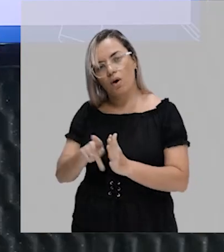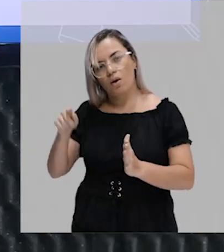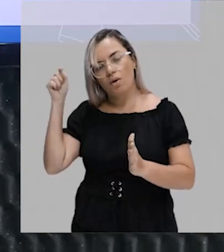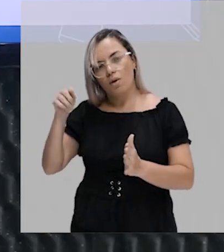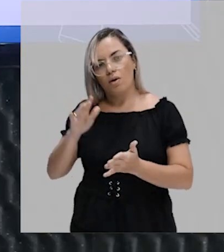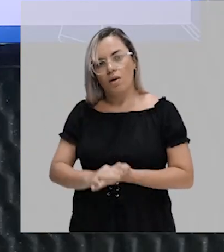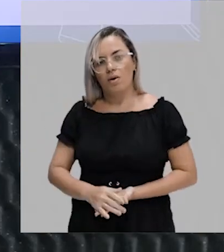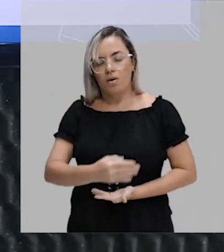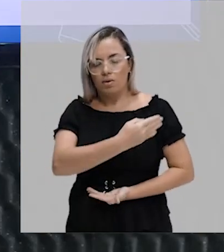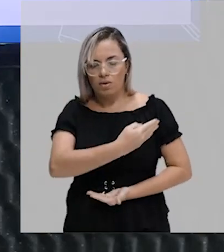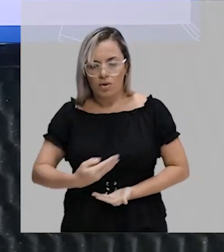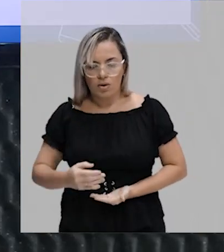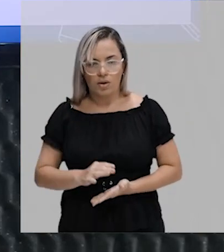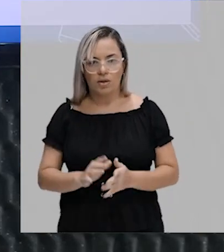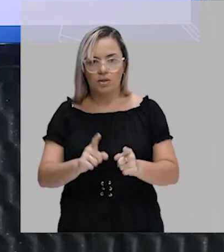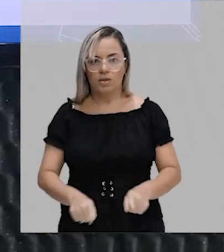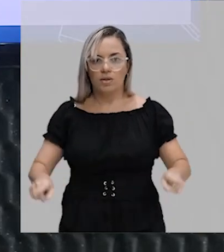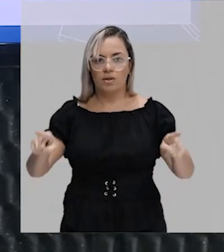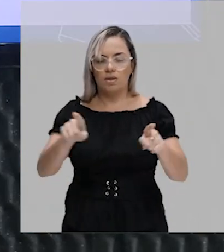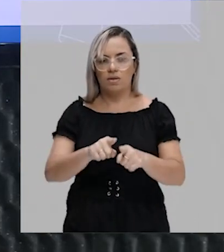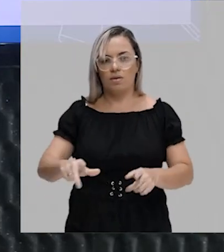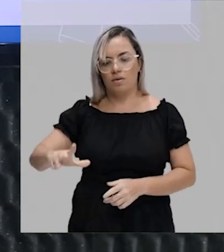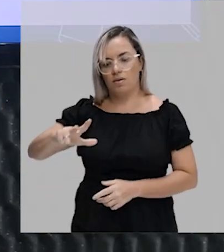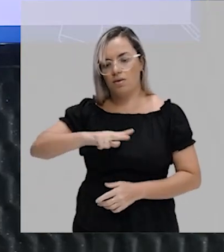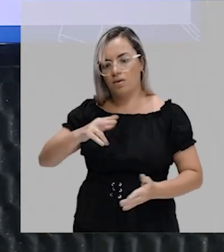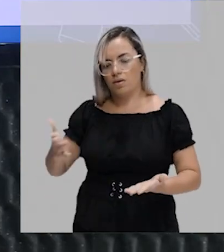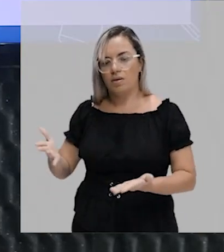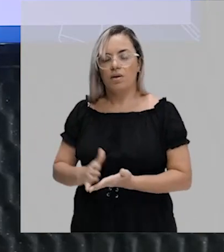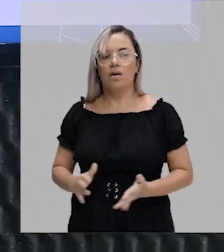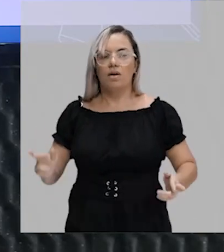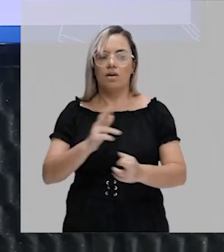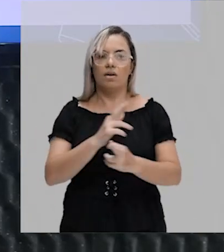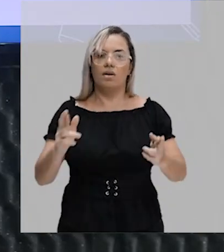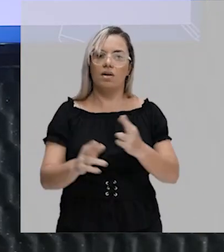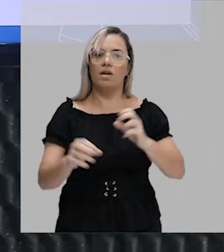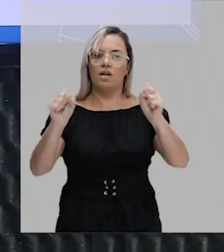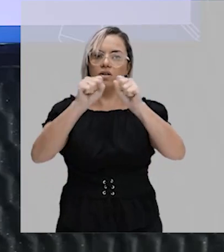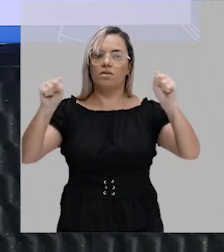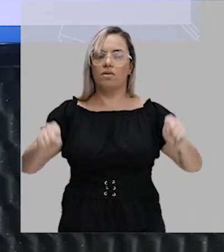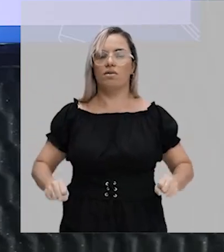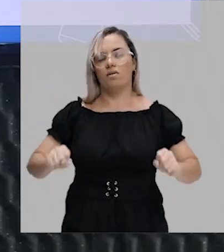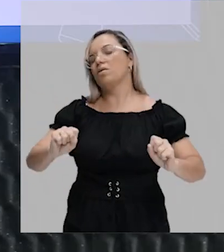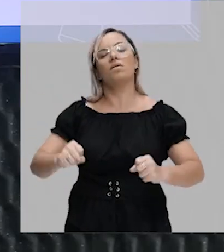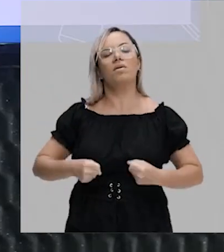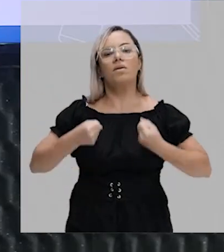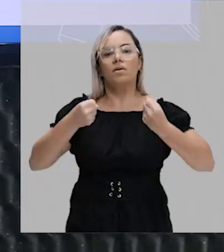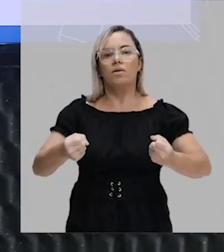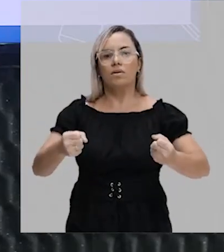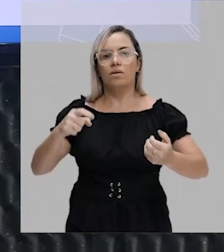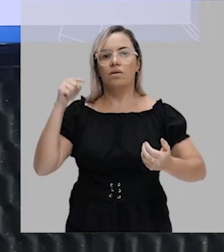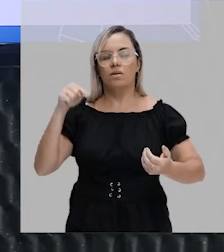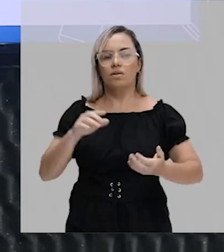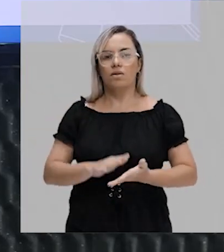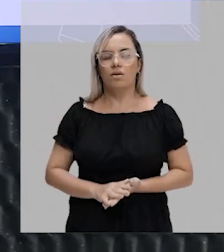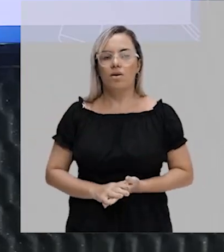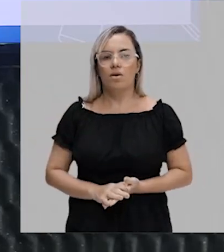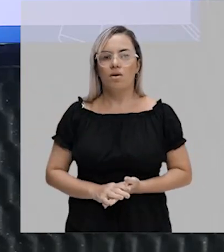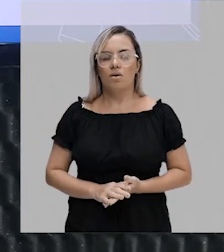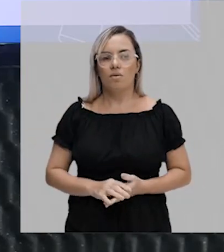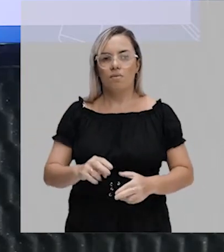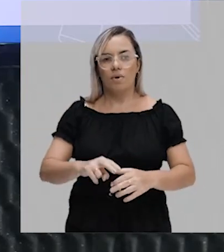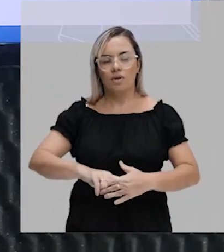perceber, é a ideia da relação de poder, de um sistema de poder que acaba subjugando o ser